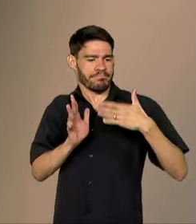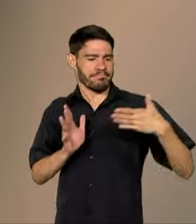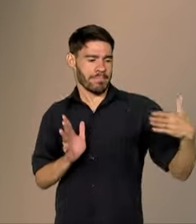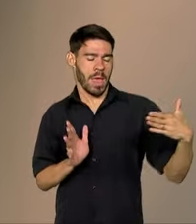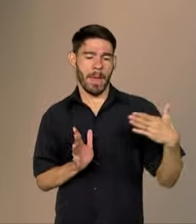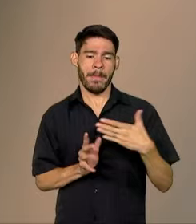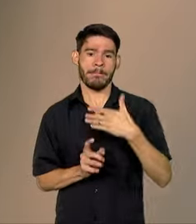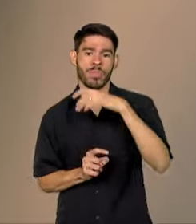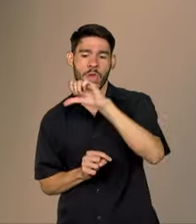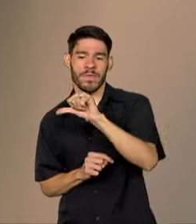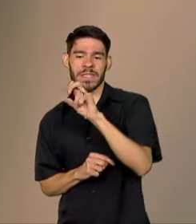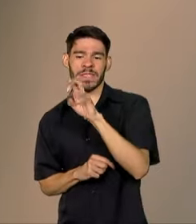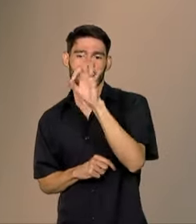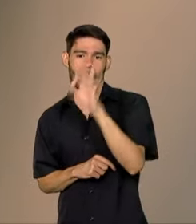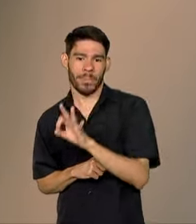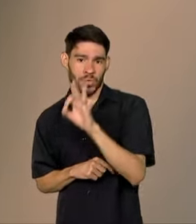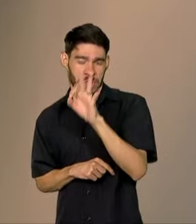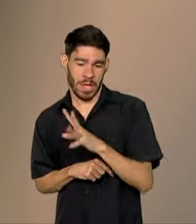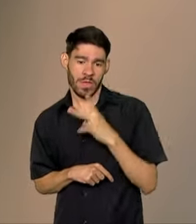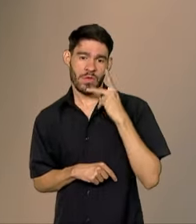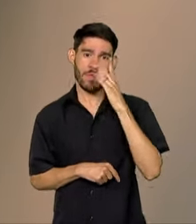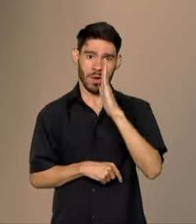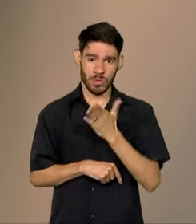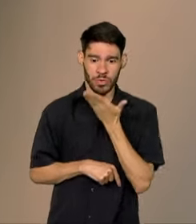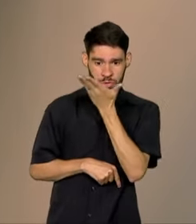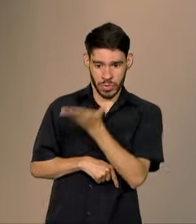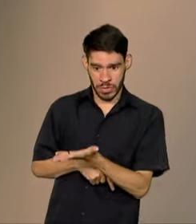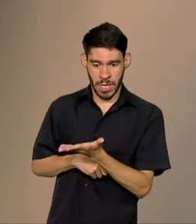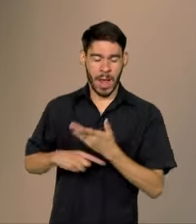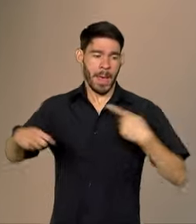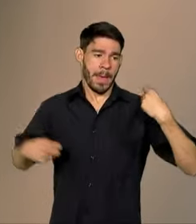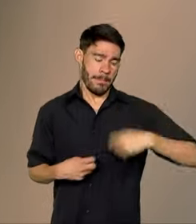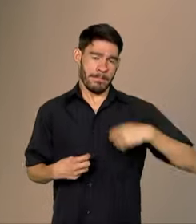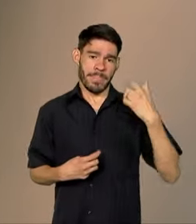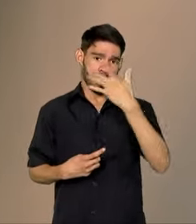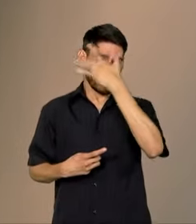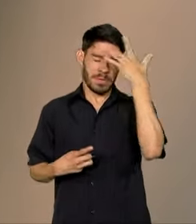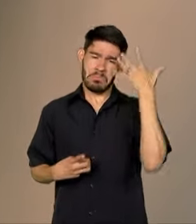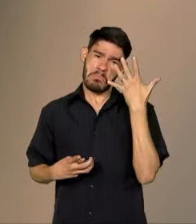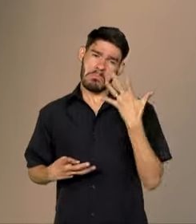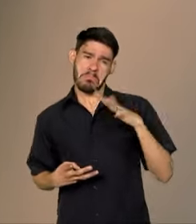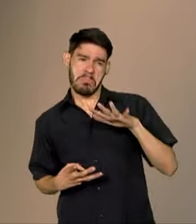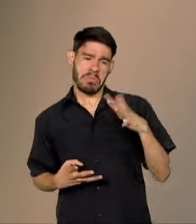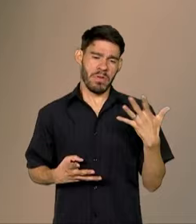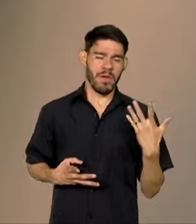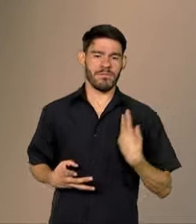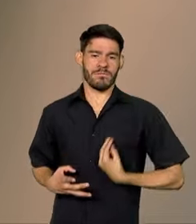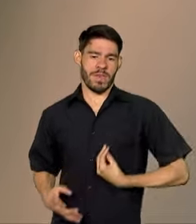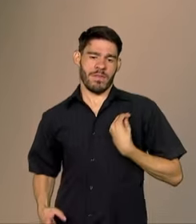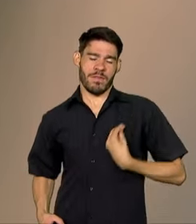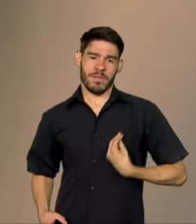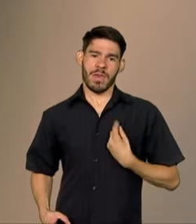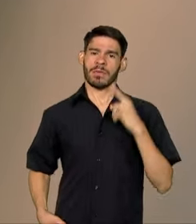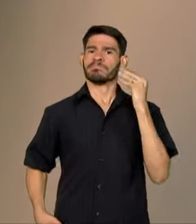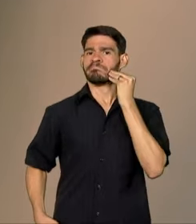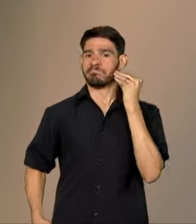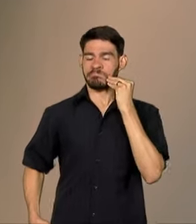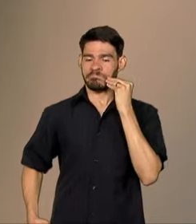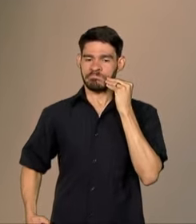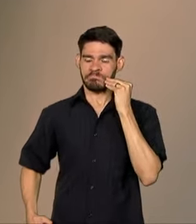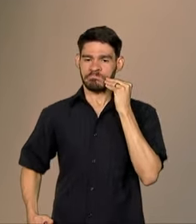primeiro, 95%, como você falou, da necessidade das pessoas estimadas de viverem com HIV serem testadas.